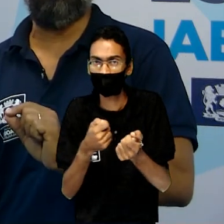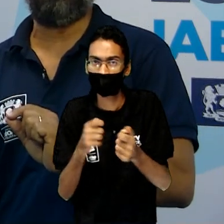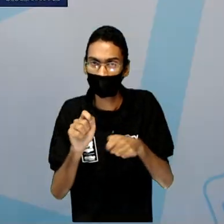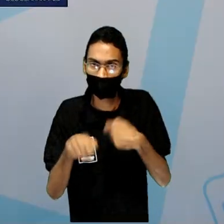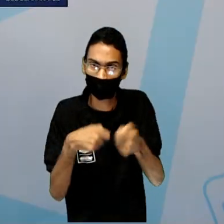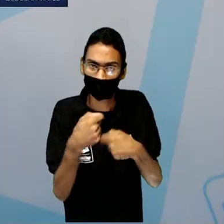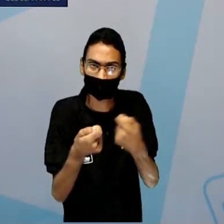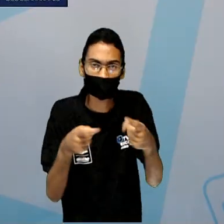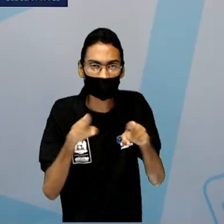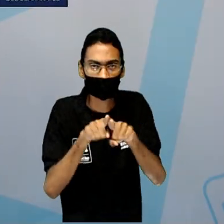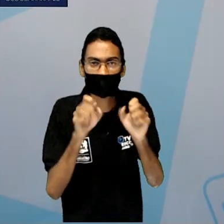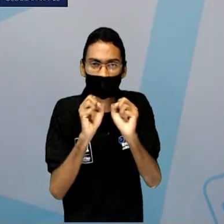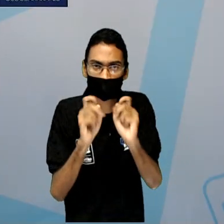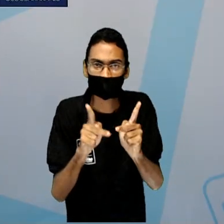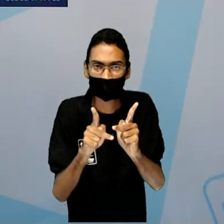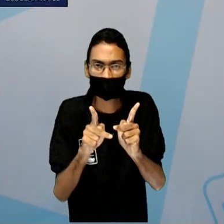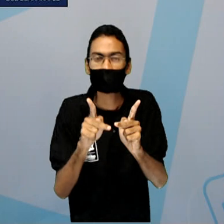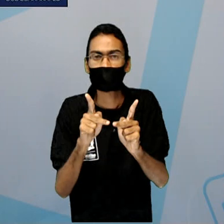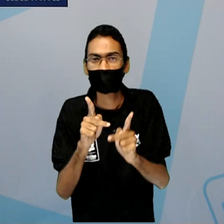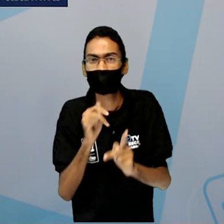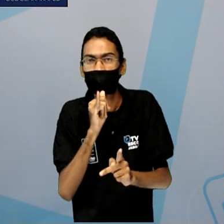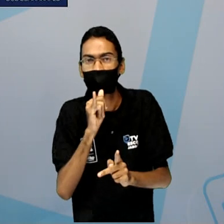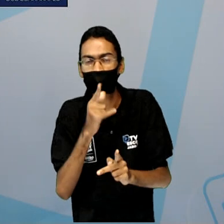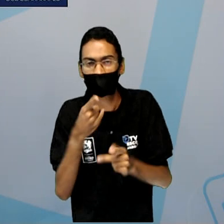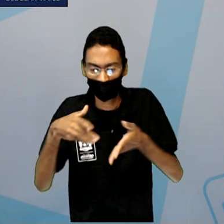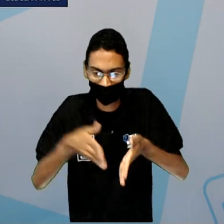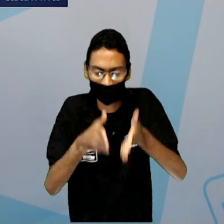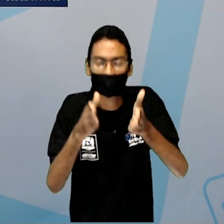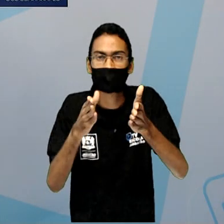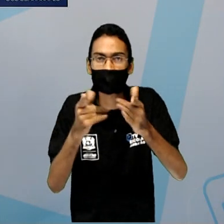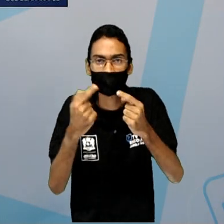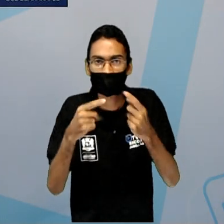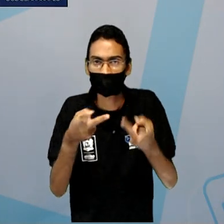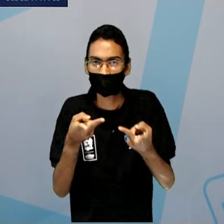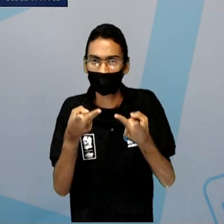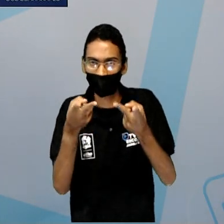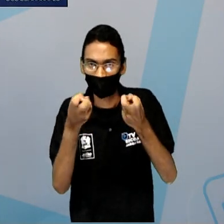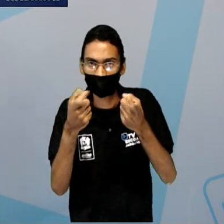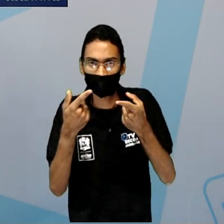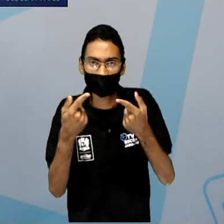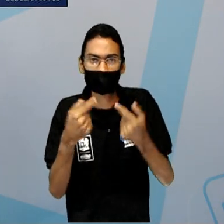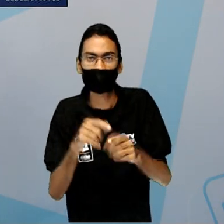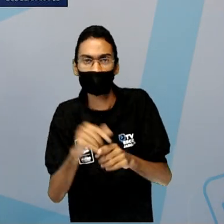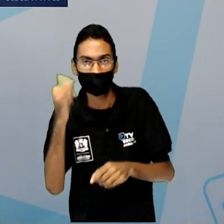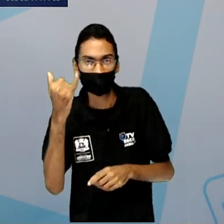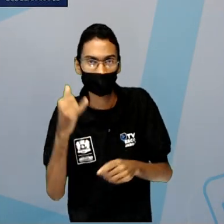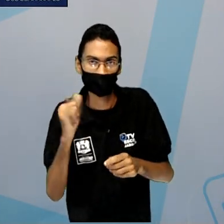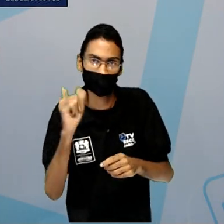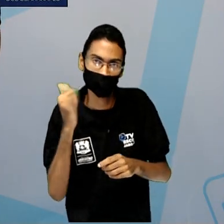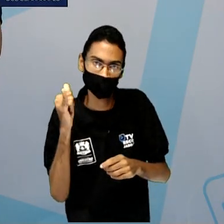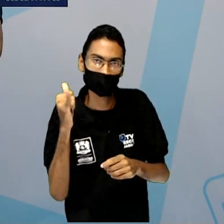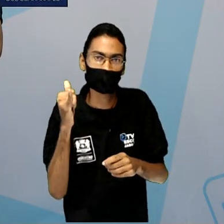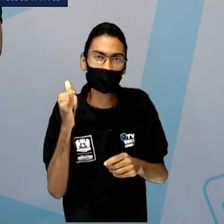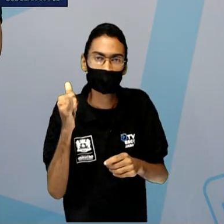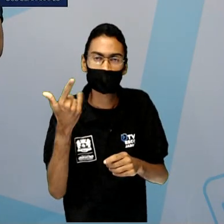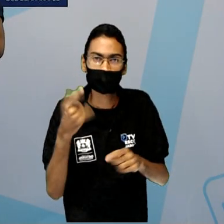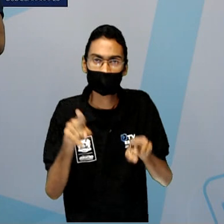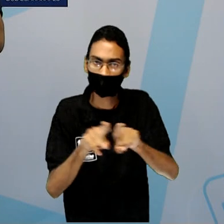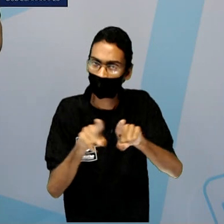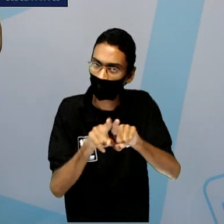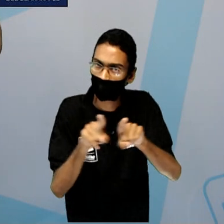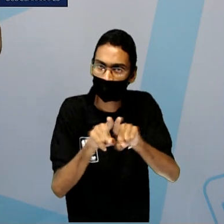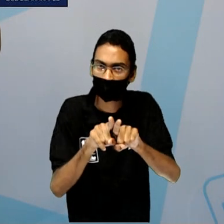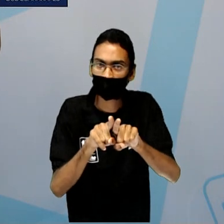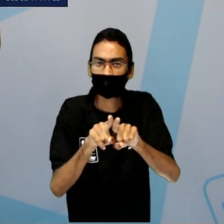econômicas e, por exemplo, a questão do rio. Então, observem tanto para a produção de energia, quanto também para fazer o quê?